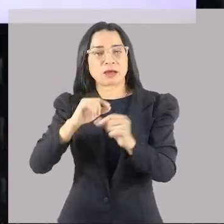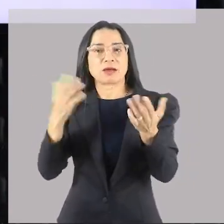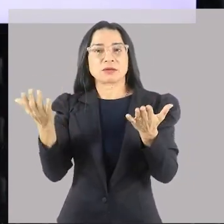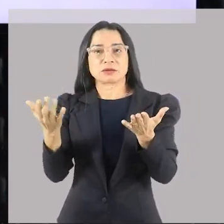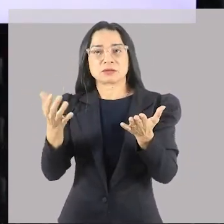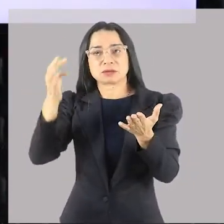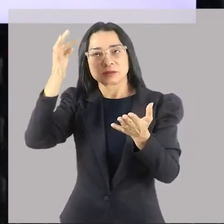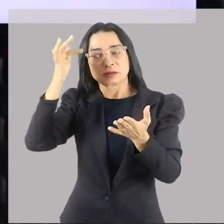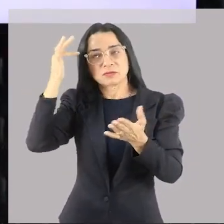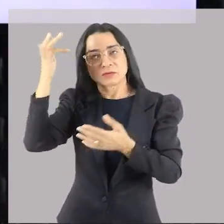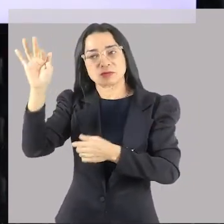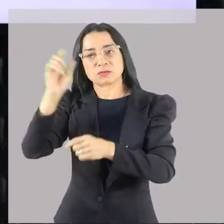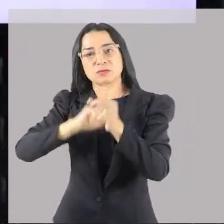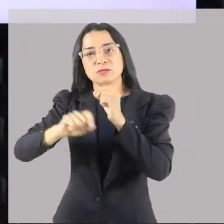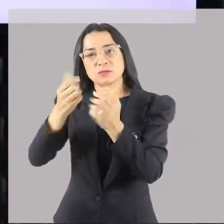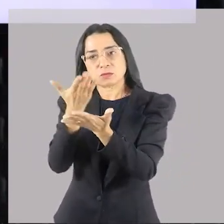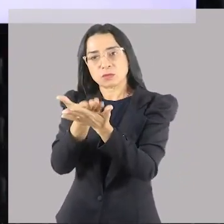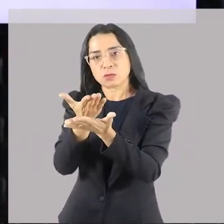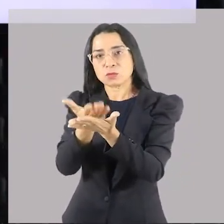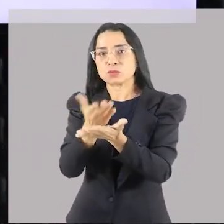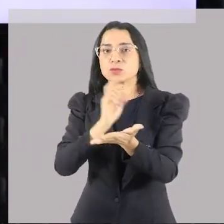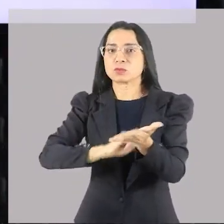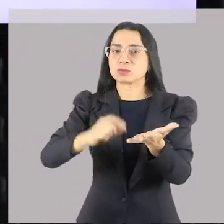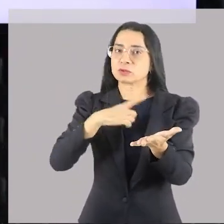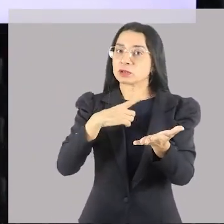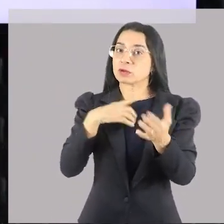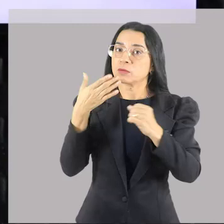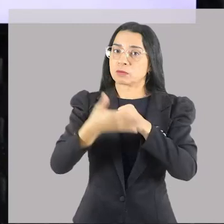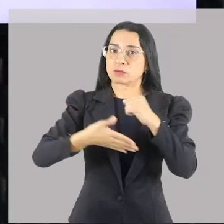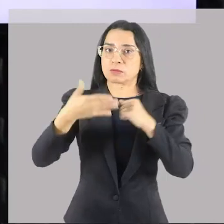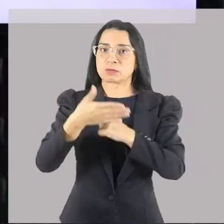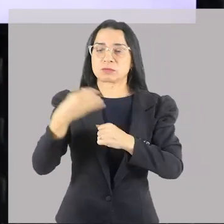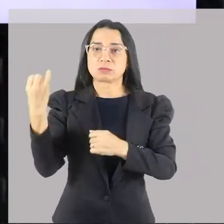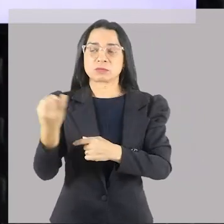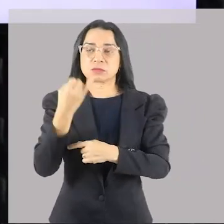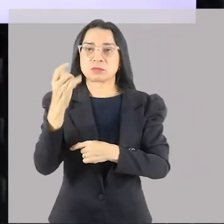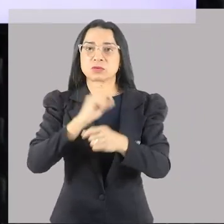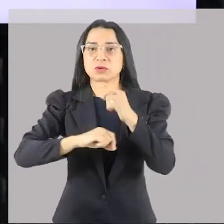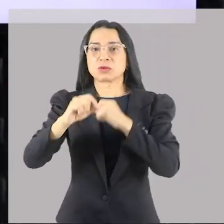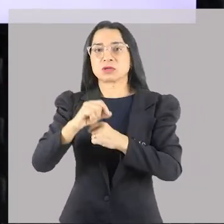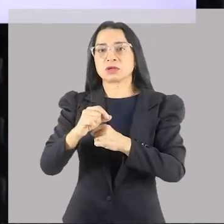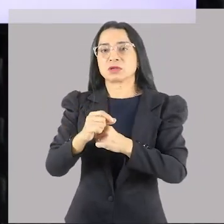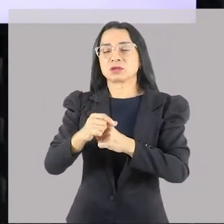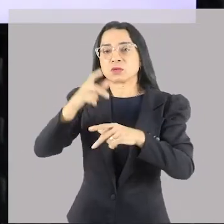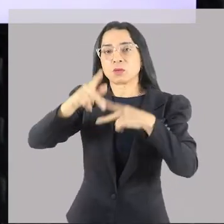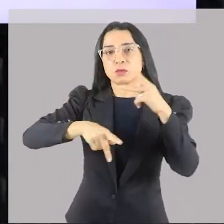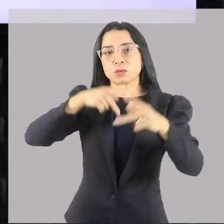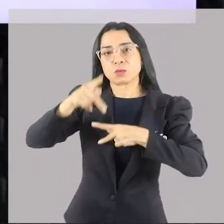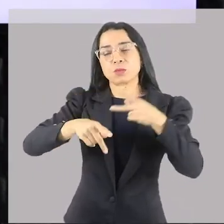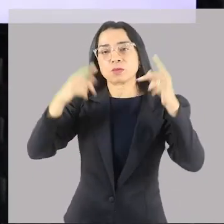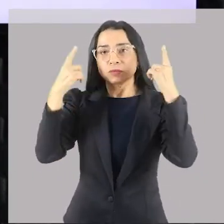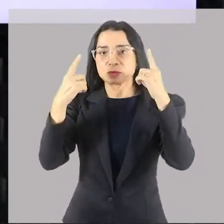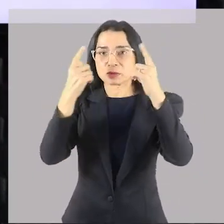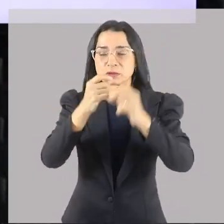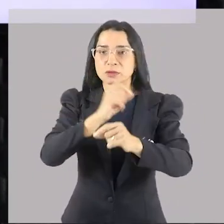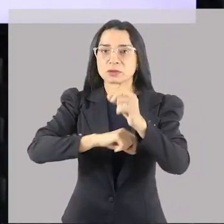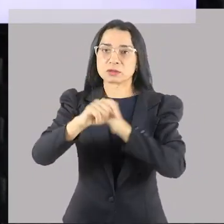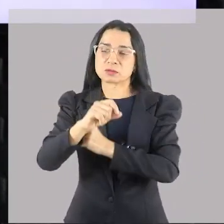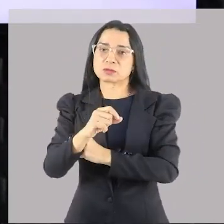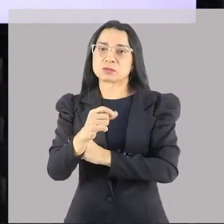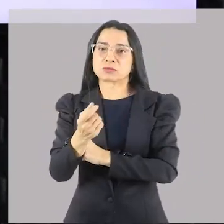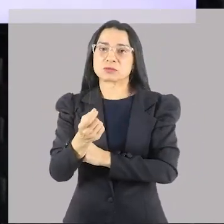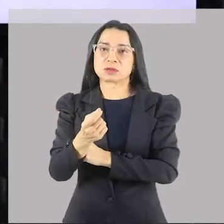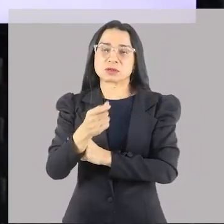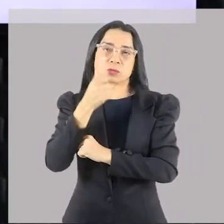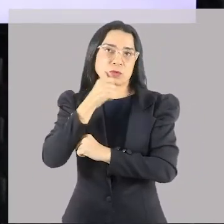filosofia que vocês estudam tem como base fundamental a civilização grega. E as mulheres gregas não podiam estudar filosofia,